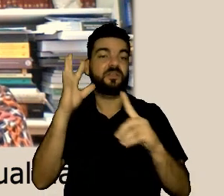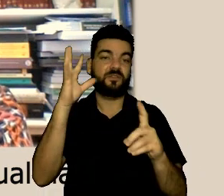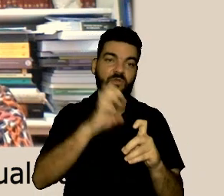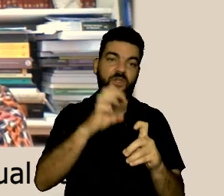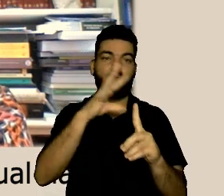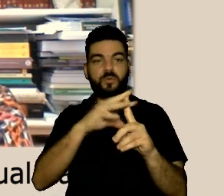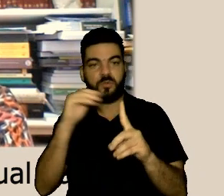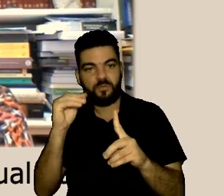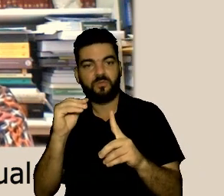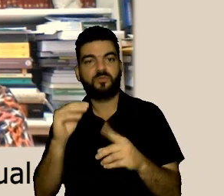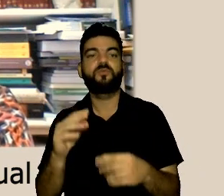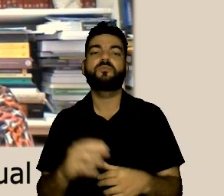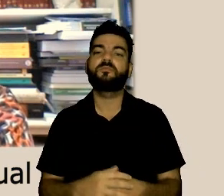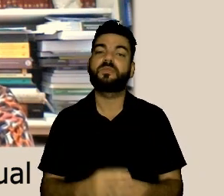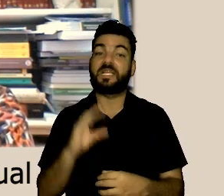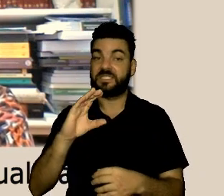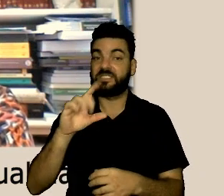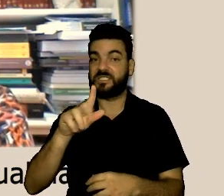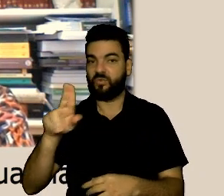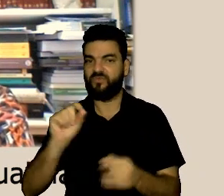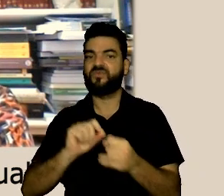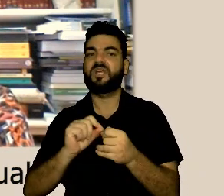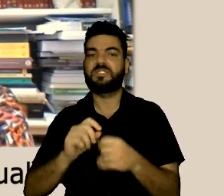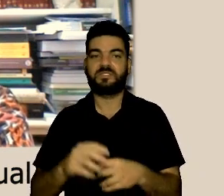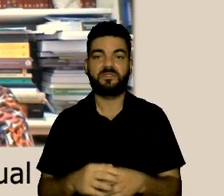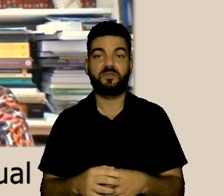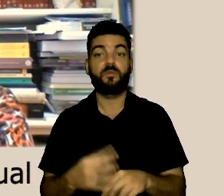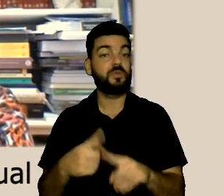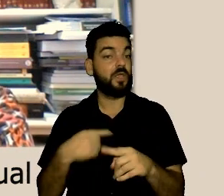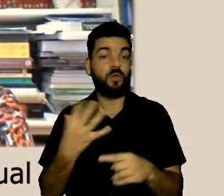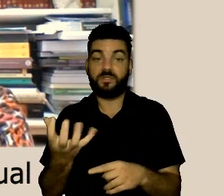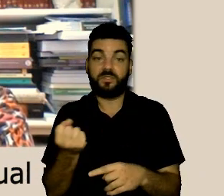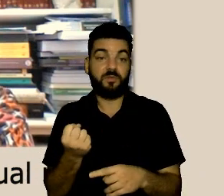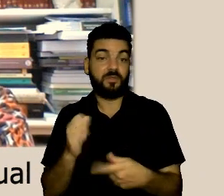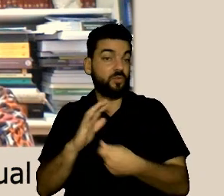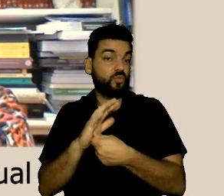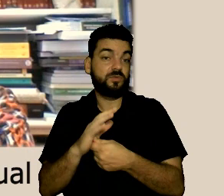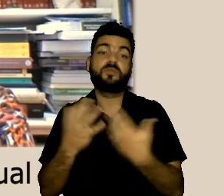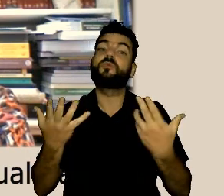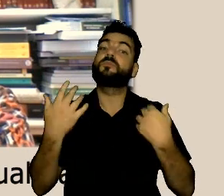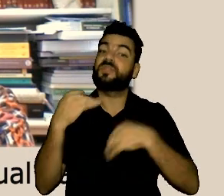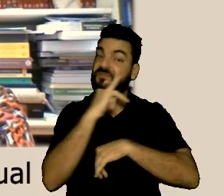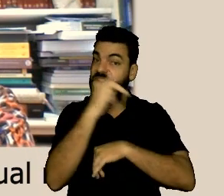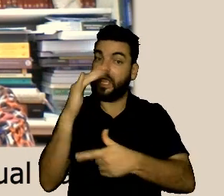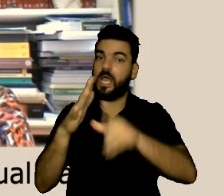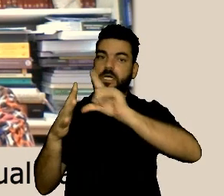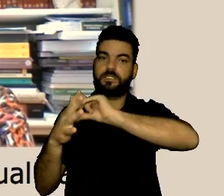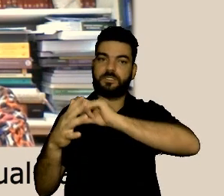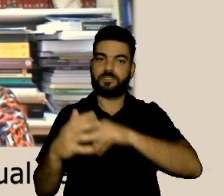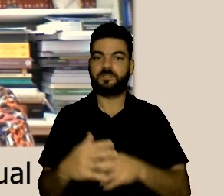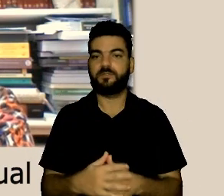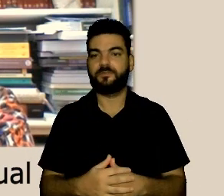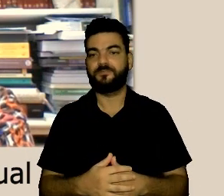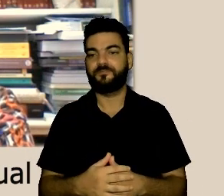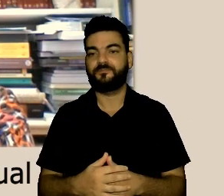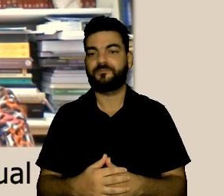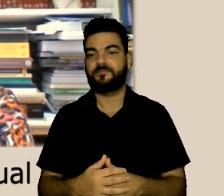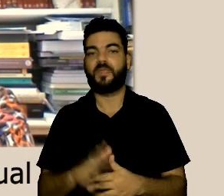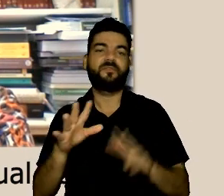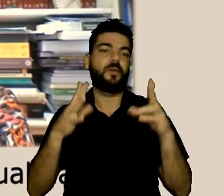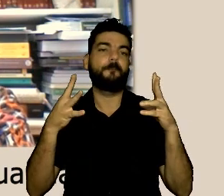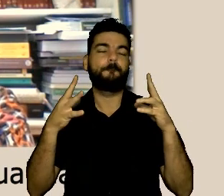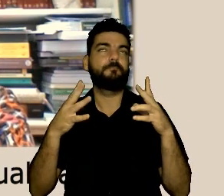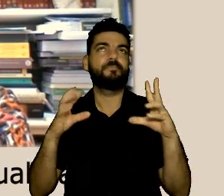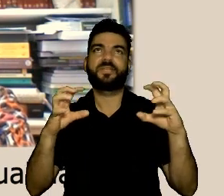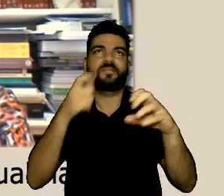bem geral mas com noções dentro da controladoria por quê? porque nós é que recebemos as